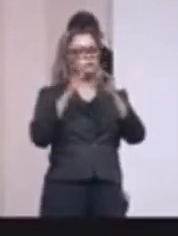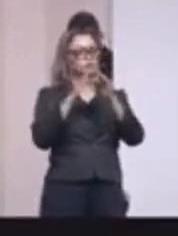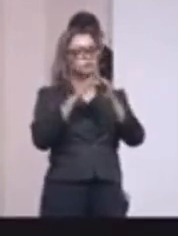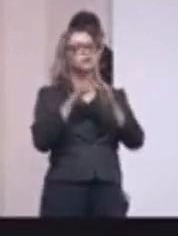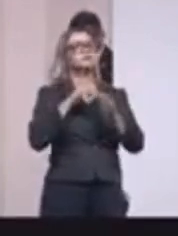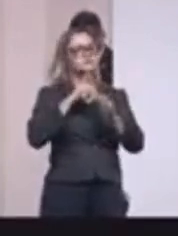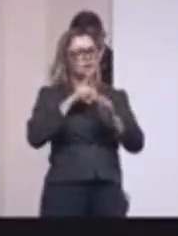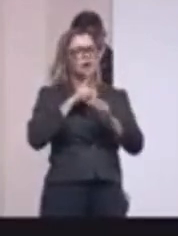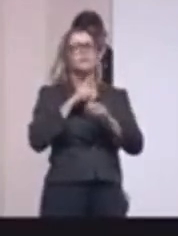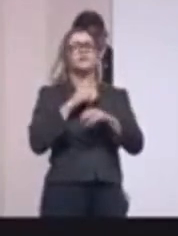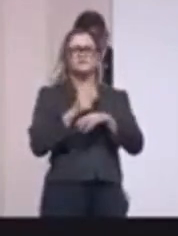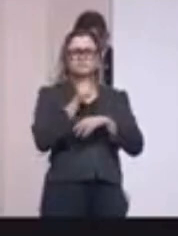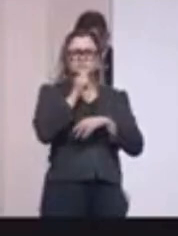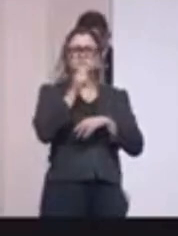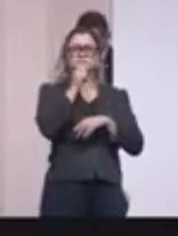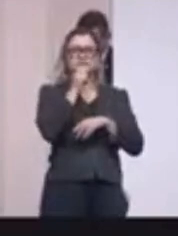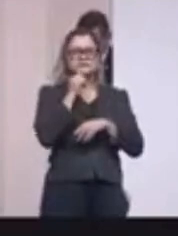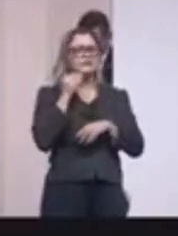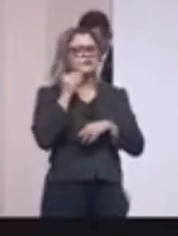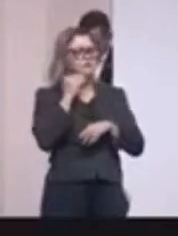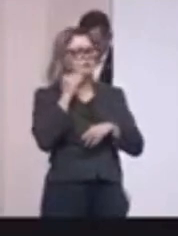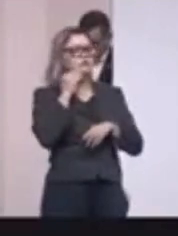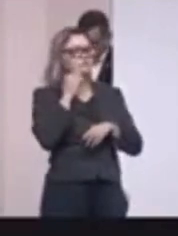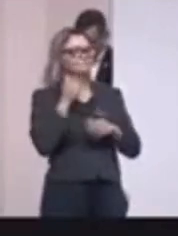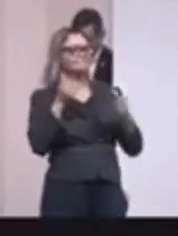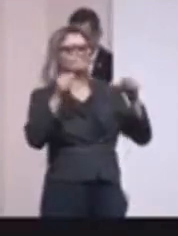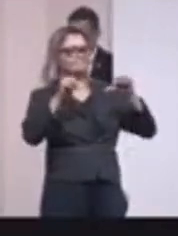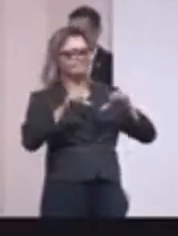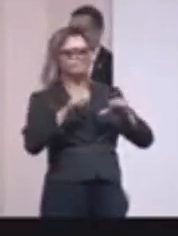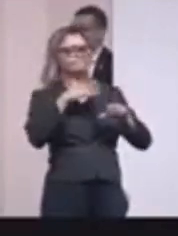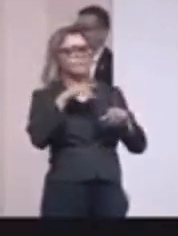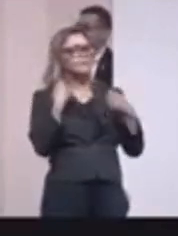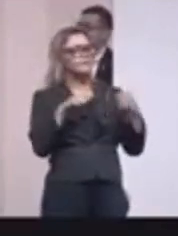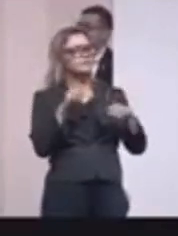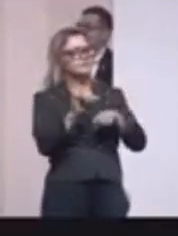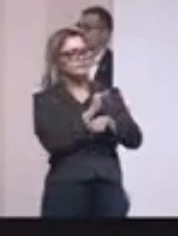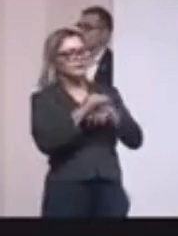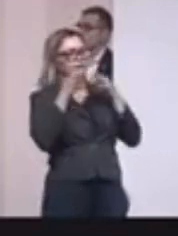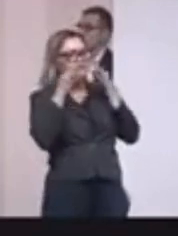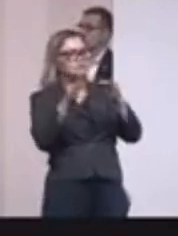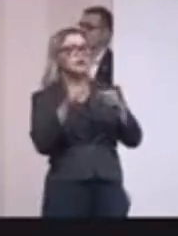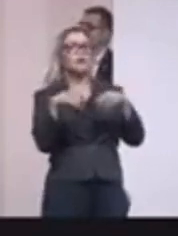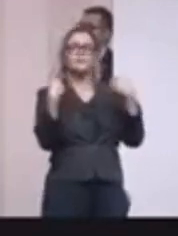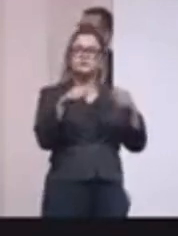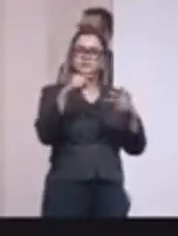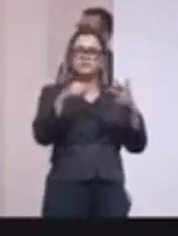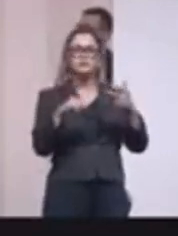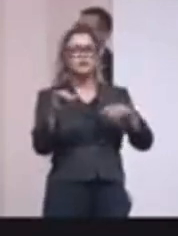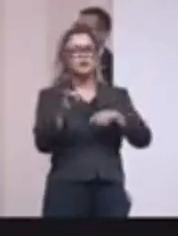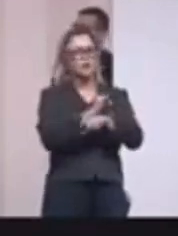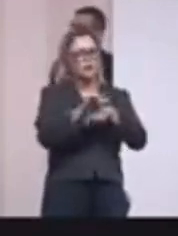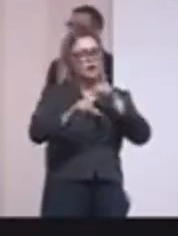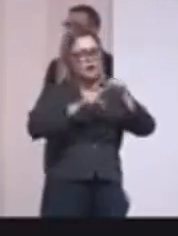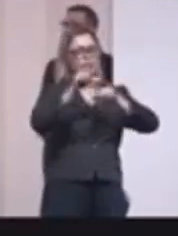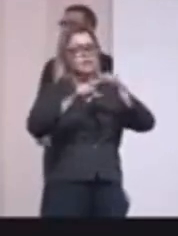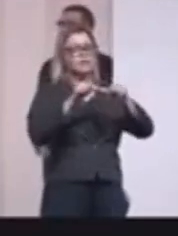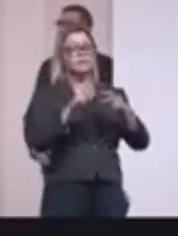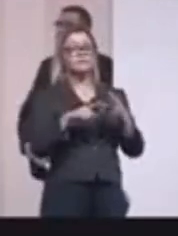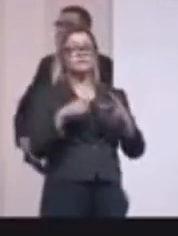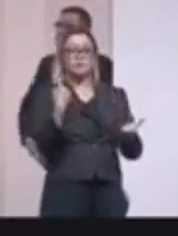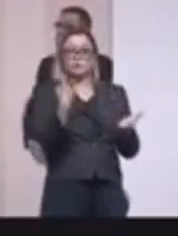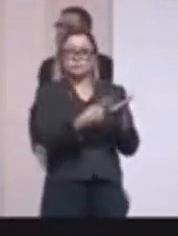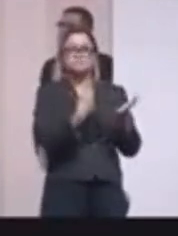instalações que estão numa situação precária que demandam ainda a nossa atenção, que demandam reforma e obviamente a gente está